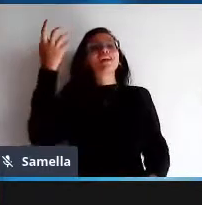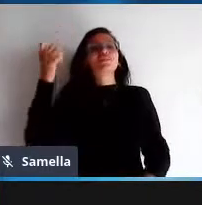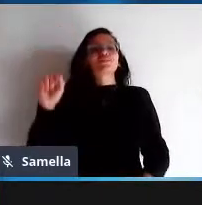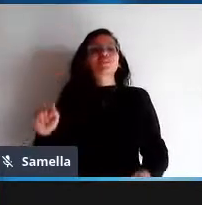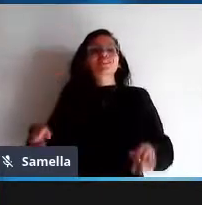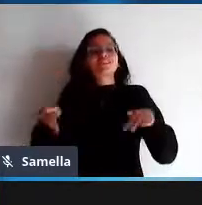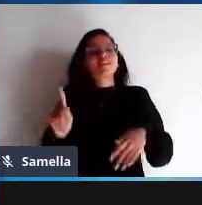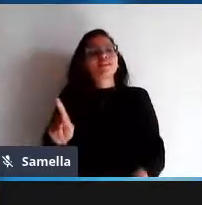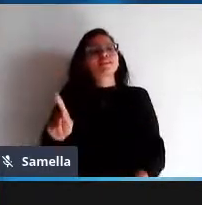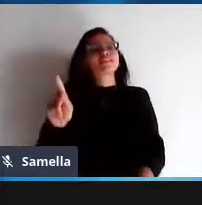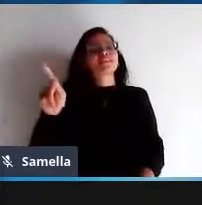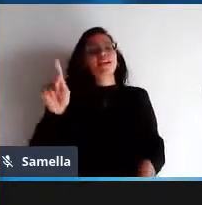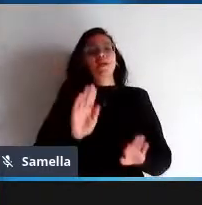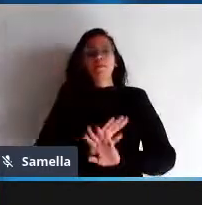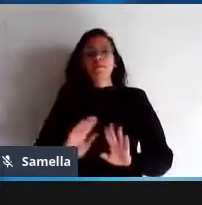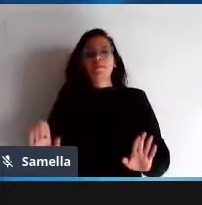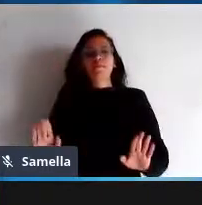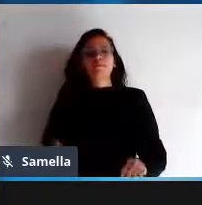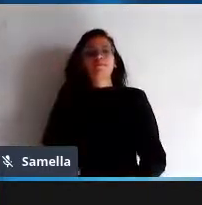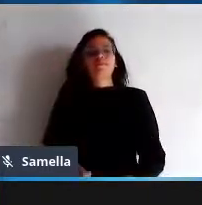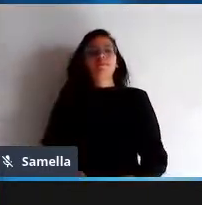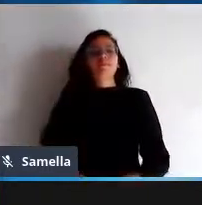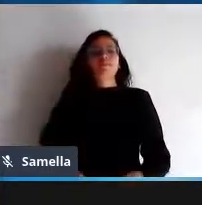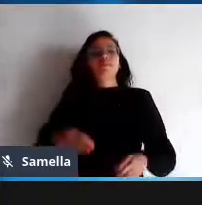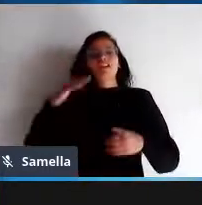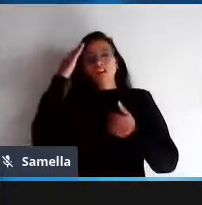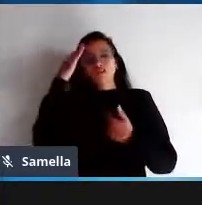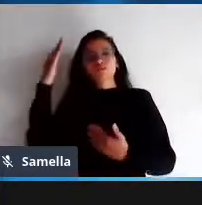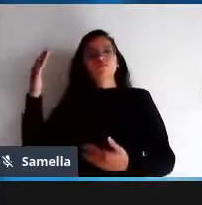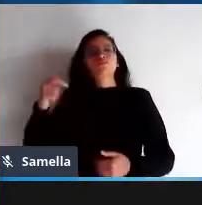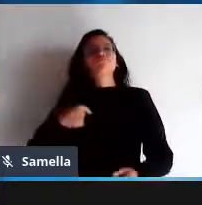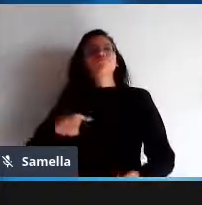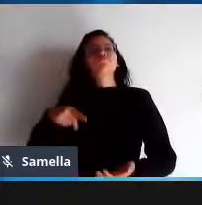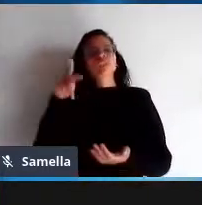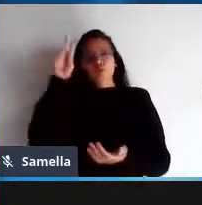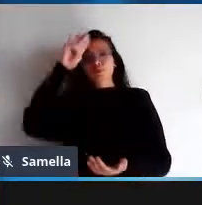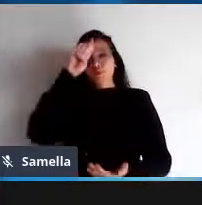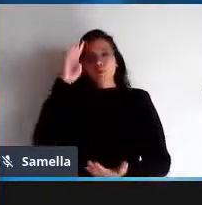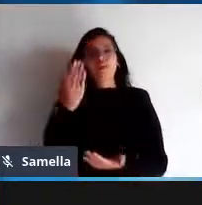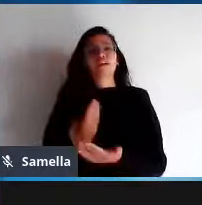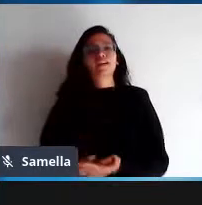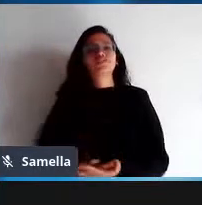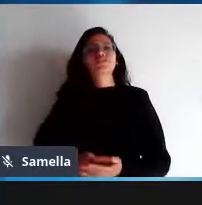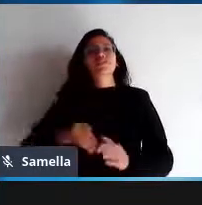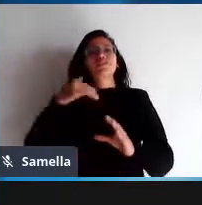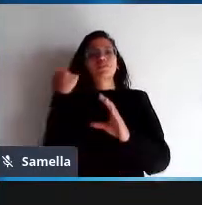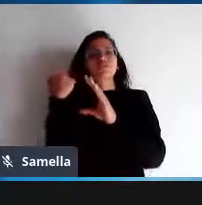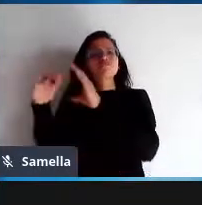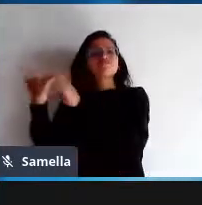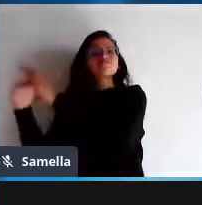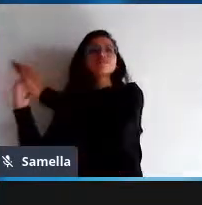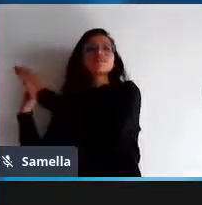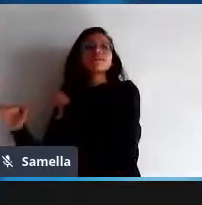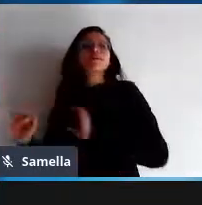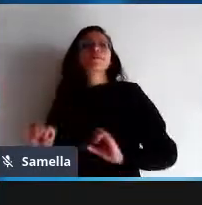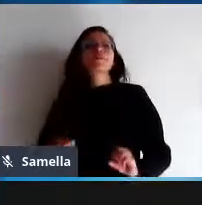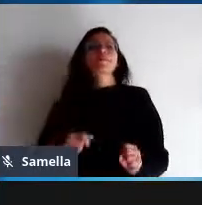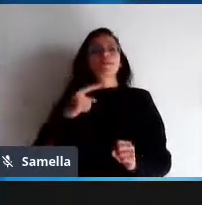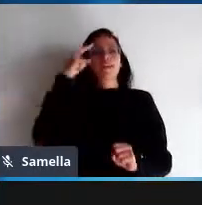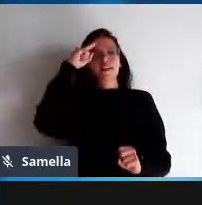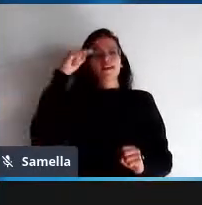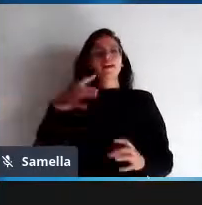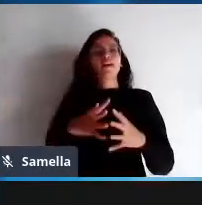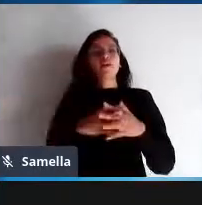quanto em outros canais também eu sou super a favor da proliferação desse tipo de informação livre eu acho que é bem